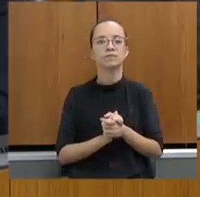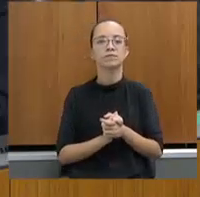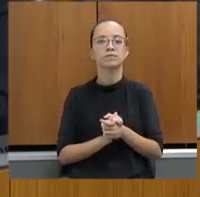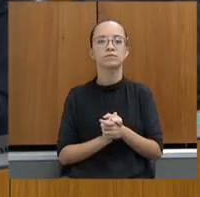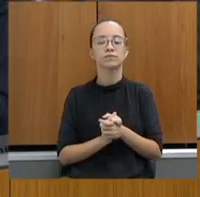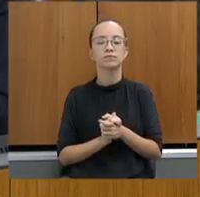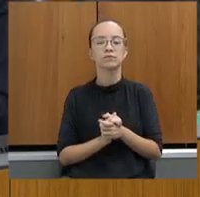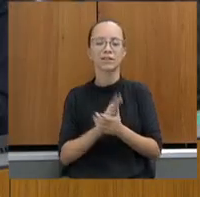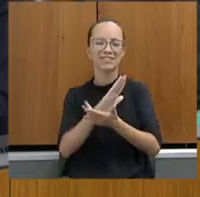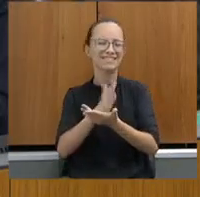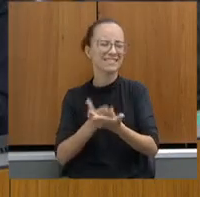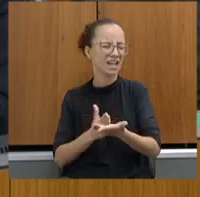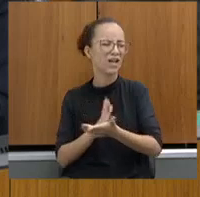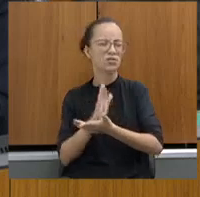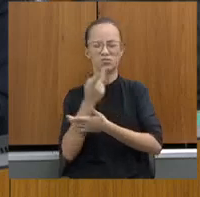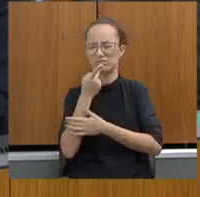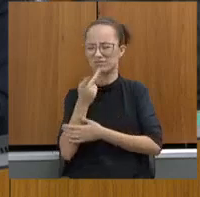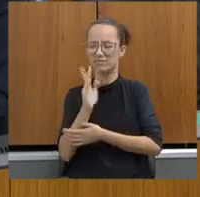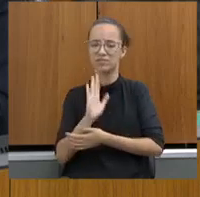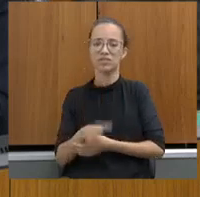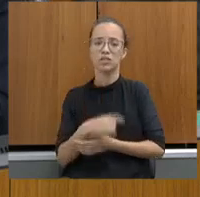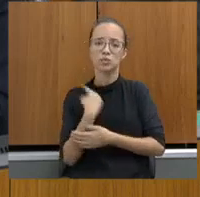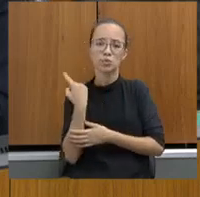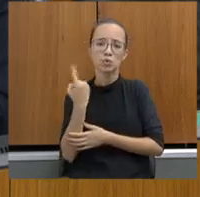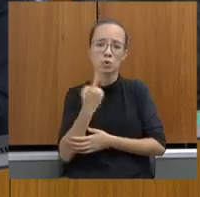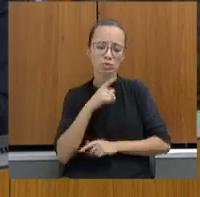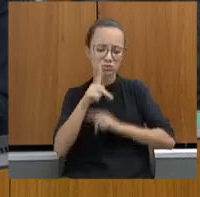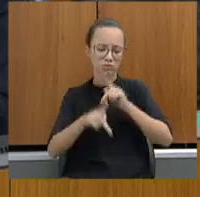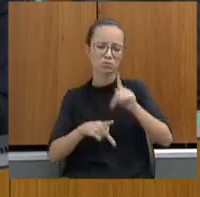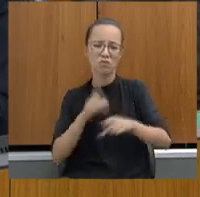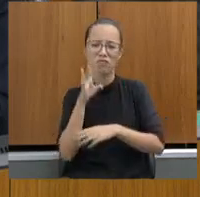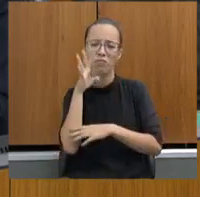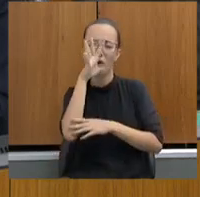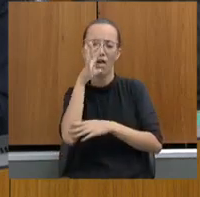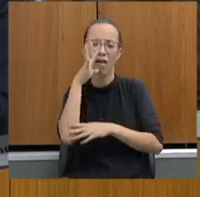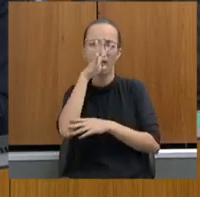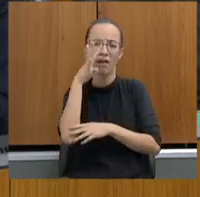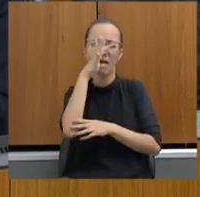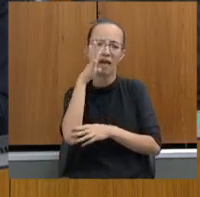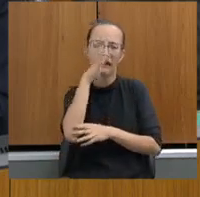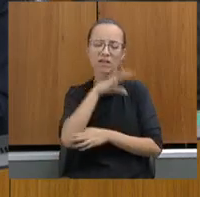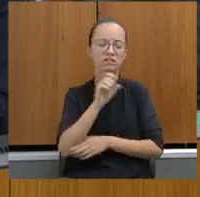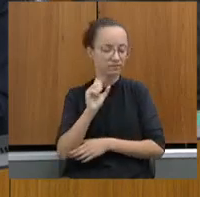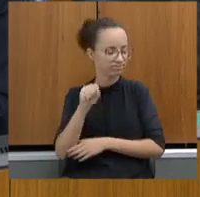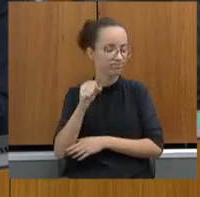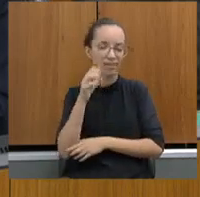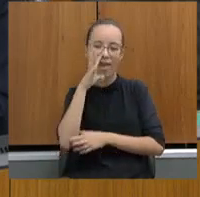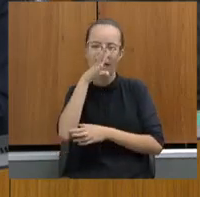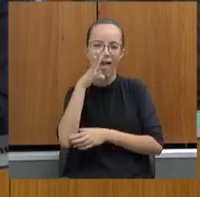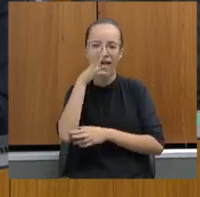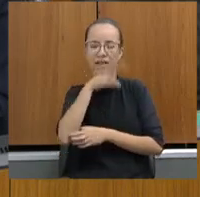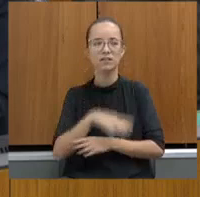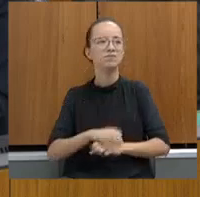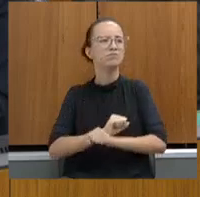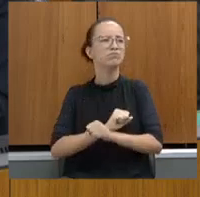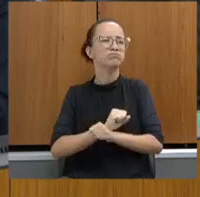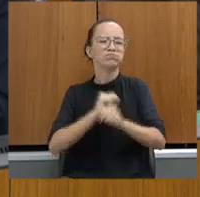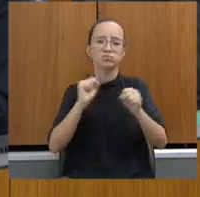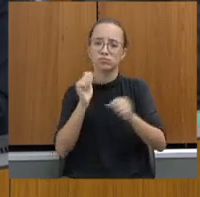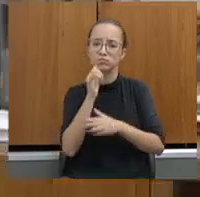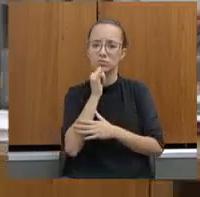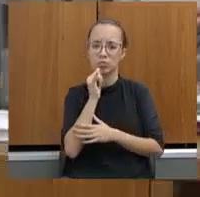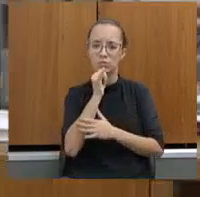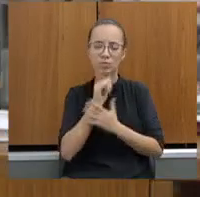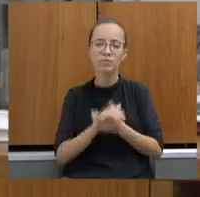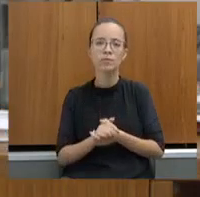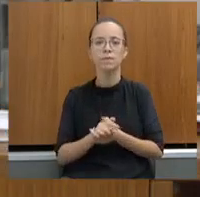até chato de falar tanto isso, nós somos um povo indisciplinado, indisciplinado. É impossível, por exemplo,